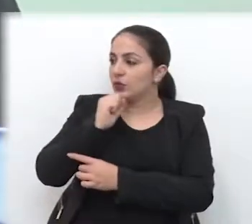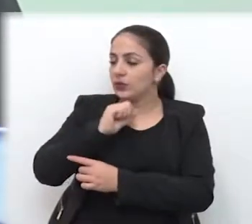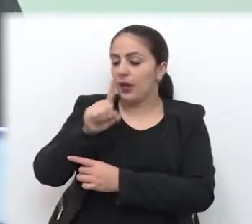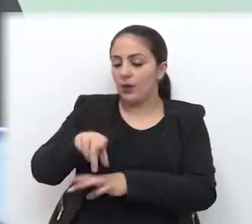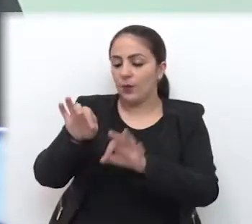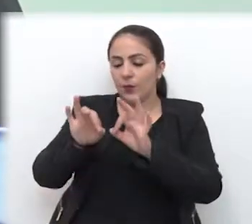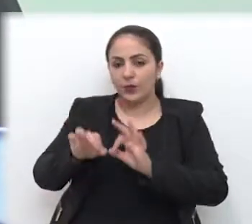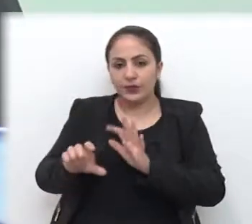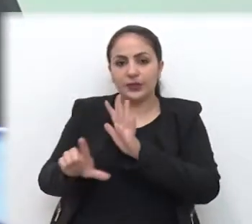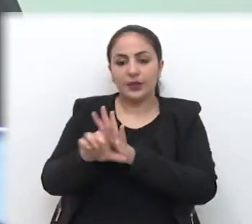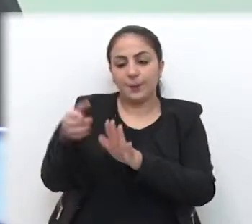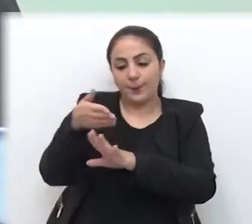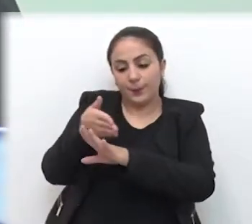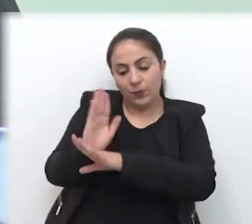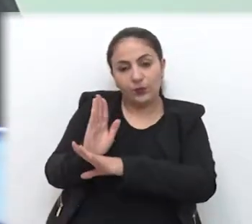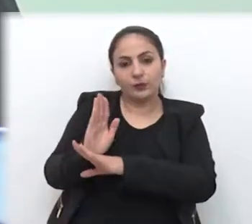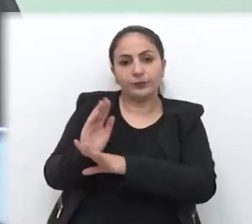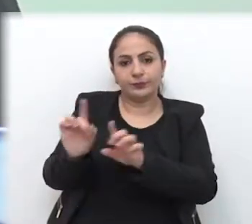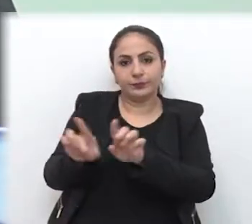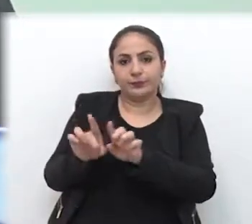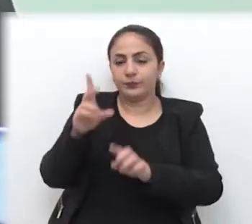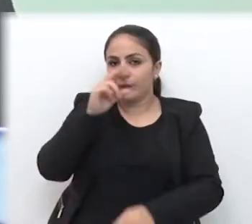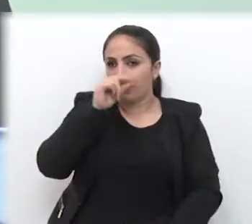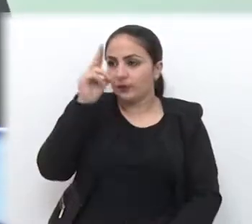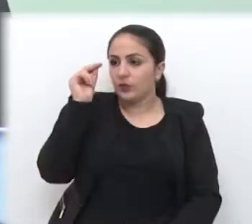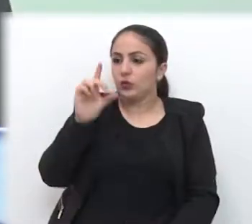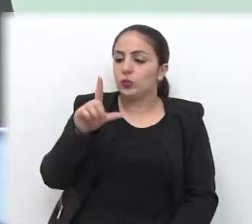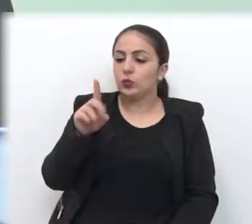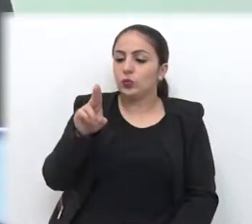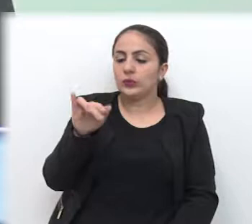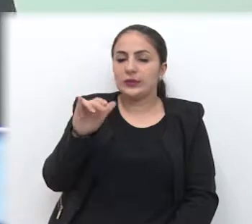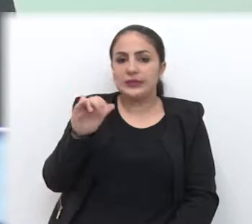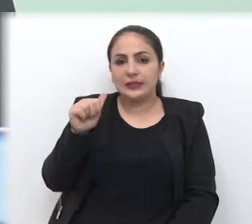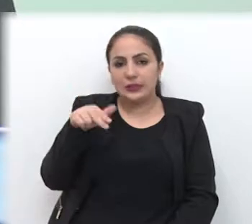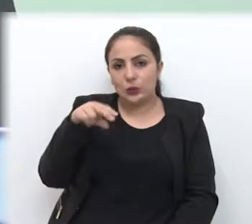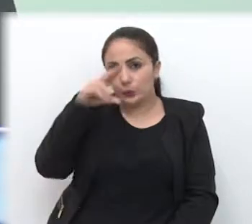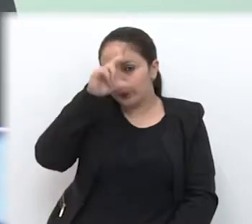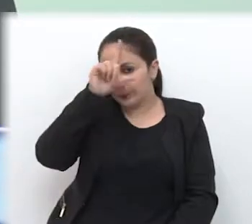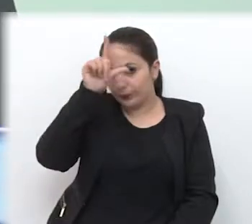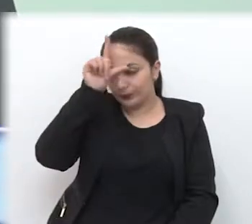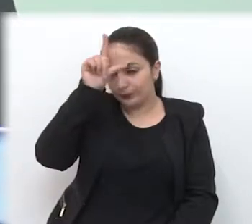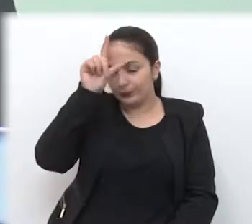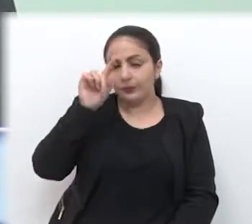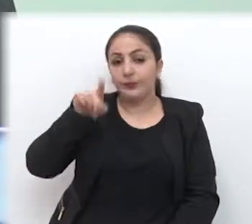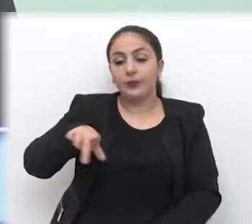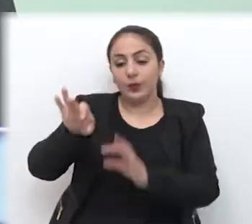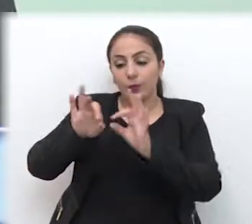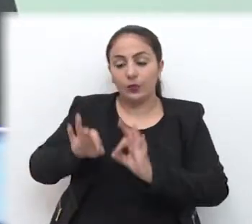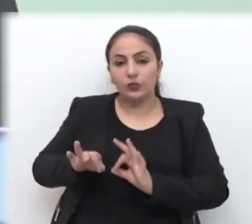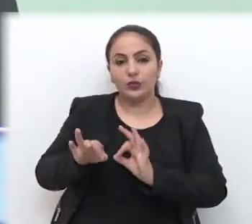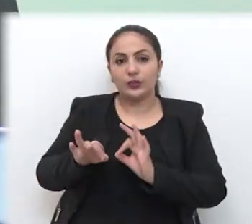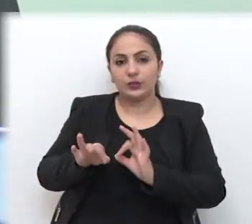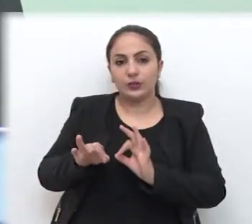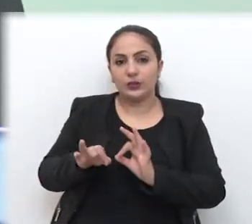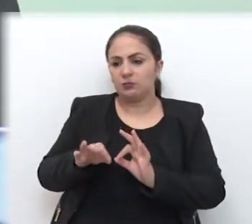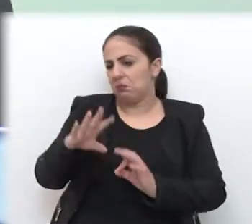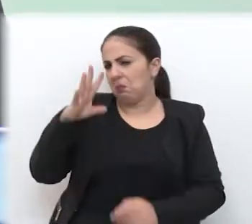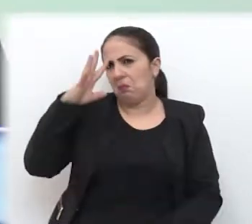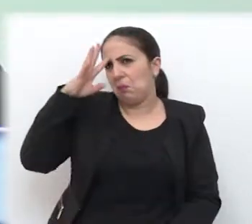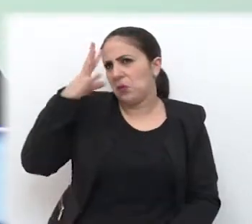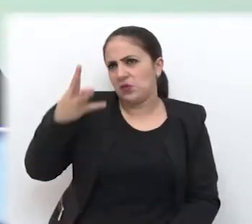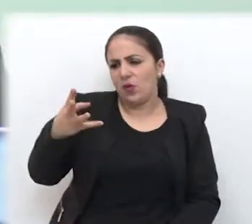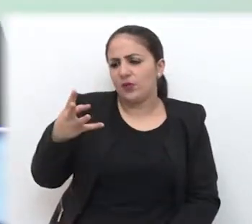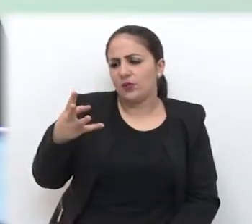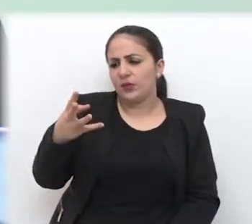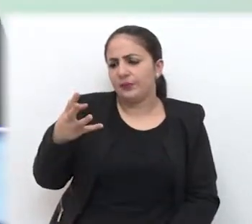aprovado e sancionado pelo prefeito Luciano Azevedo. É um projeto de lei que não se